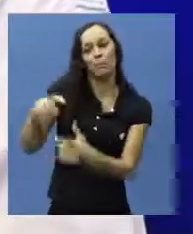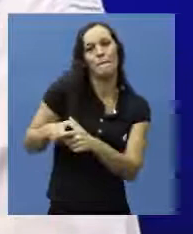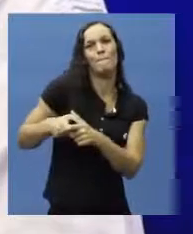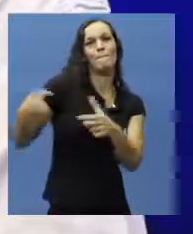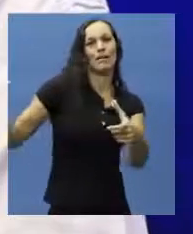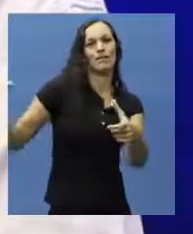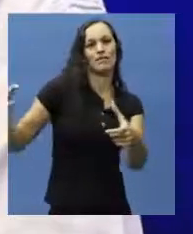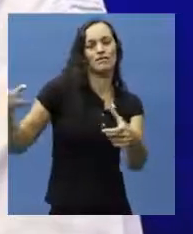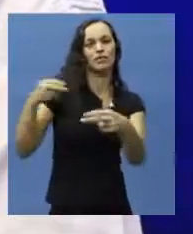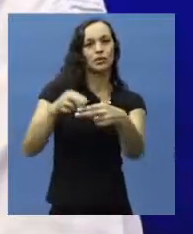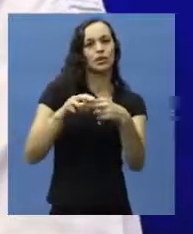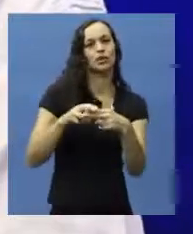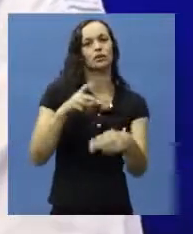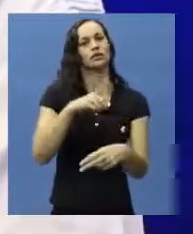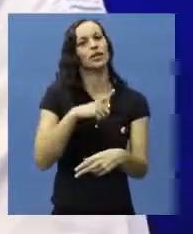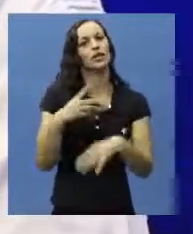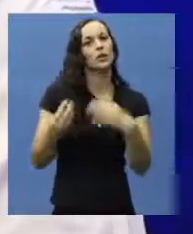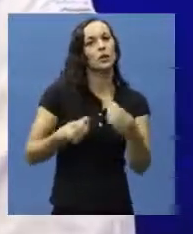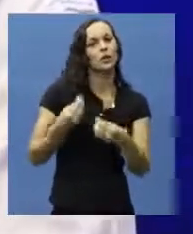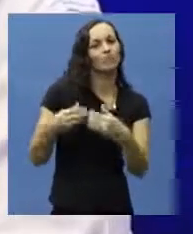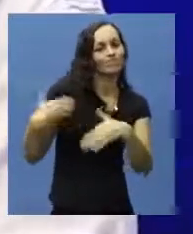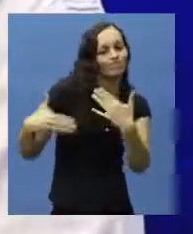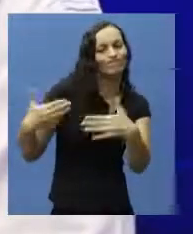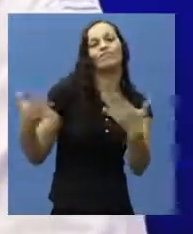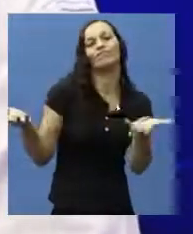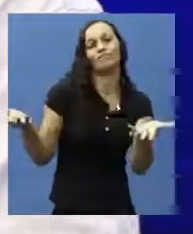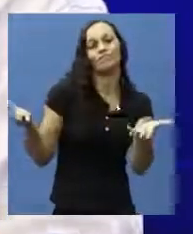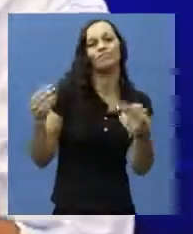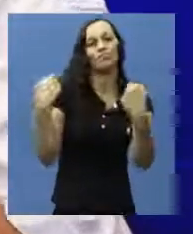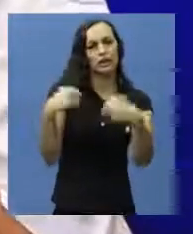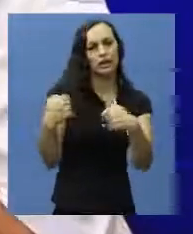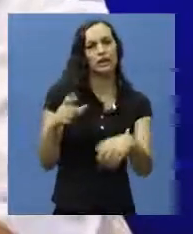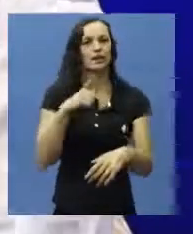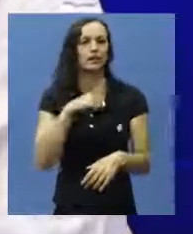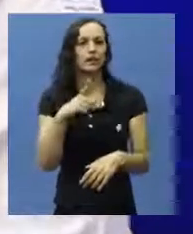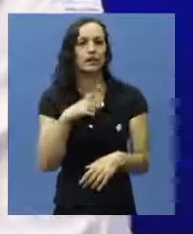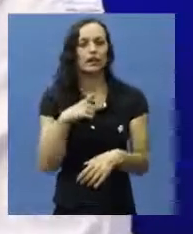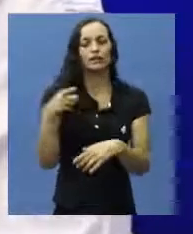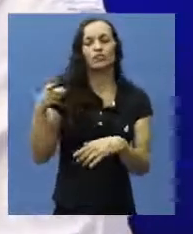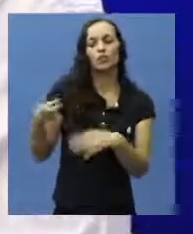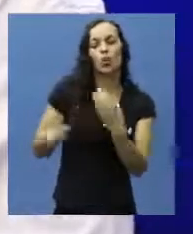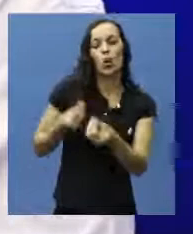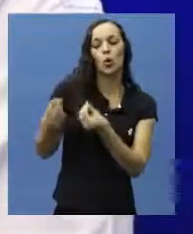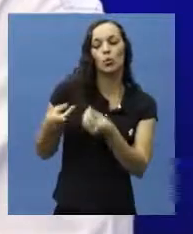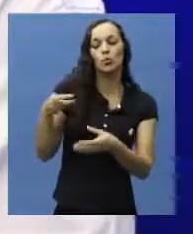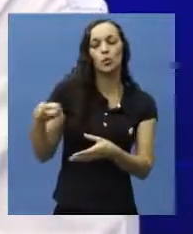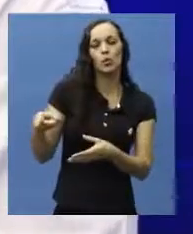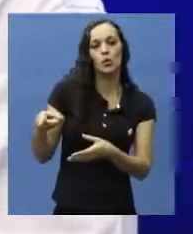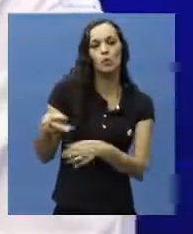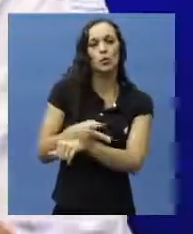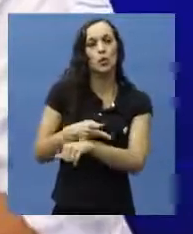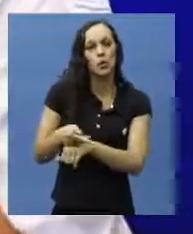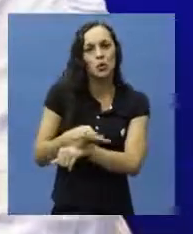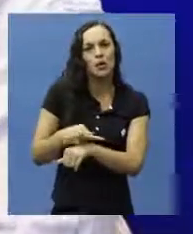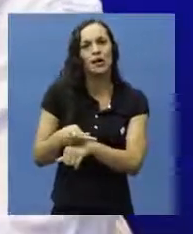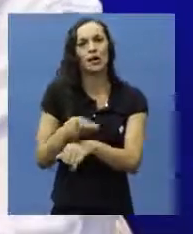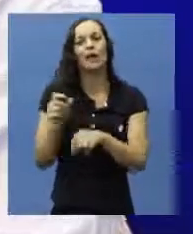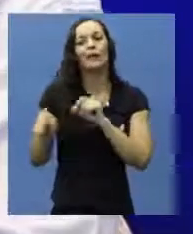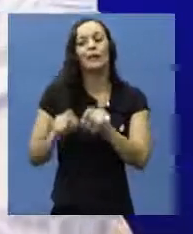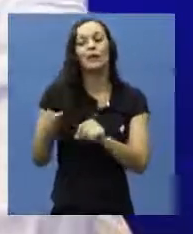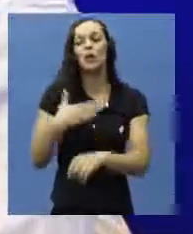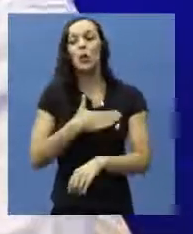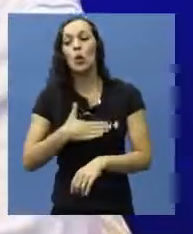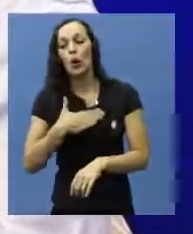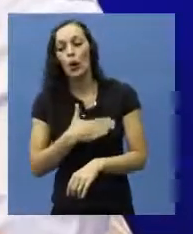de idosos aumentou. Então, a proporção é essa aí, a gente proporcionar funcionalidade, ou seja, procurar